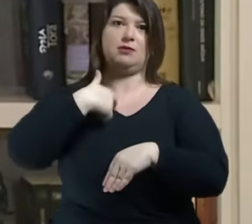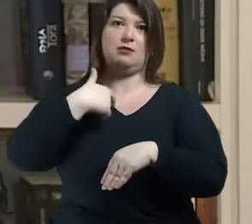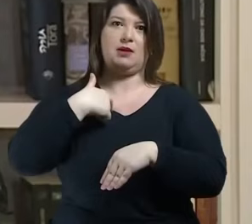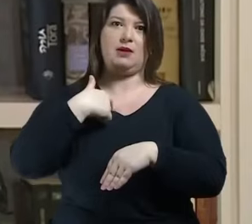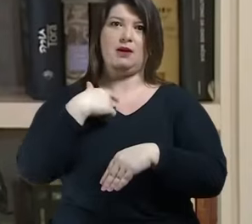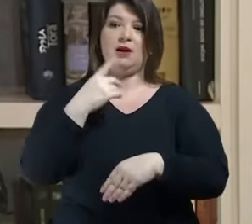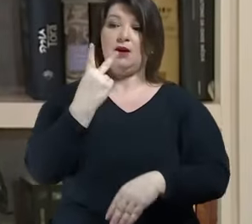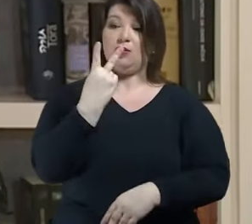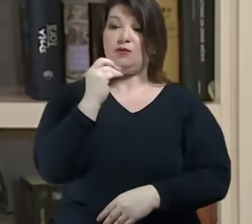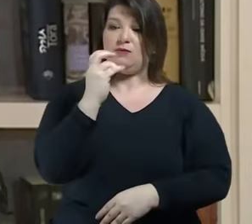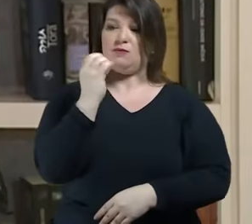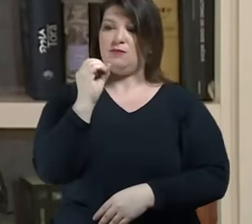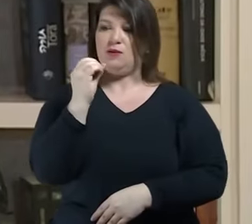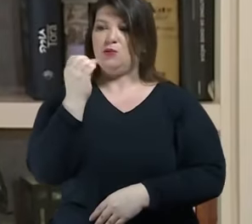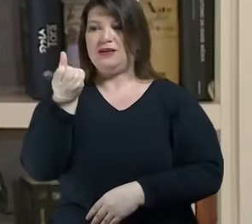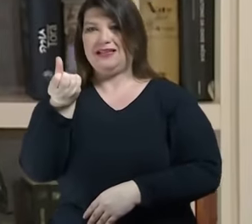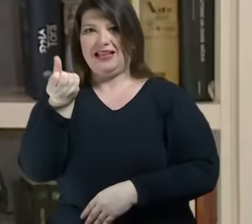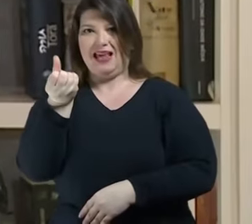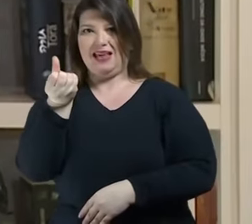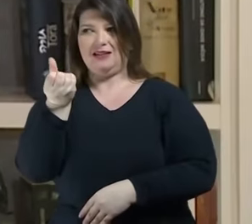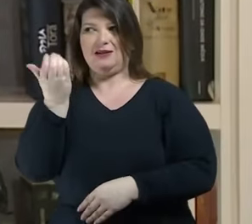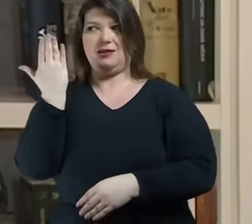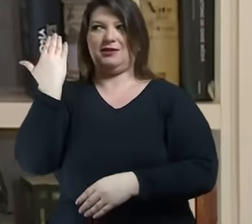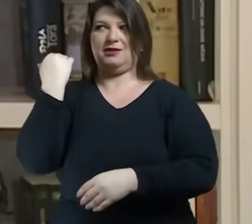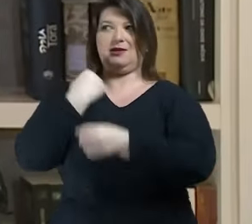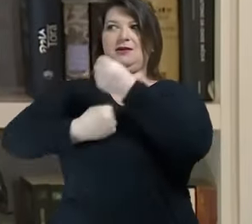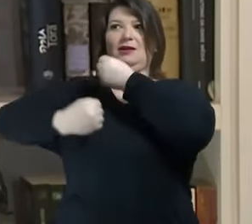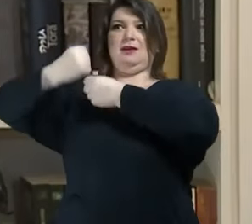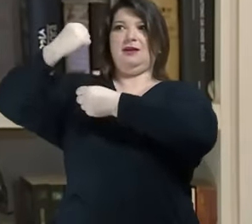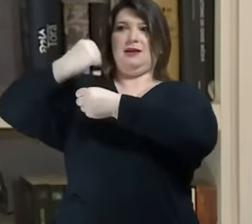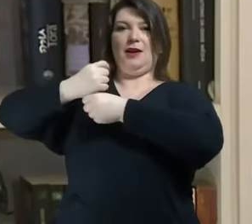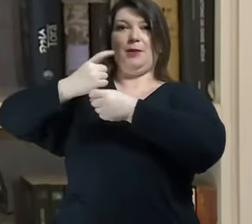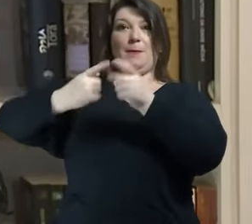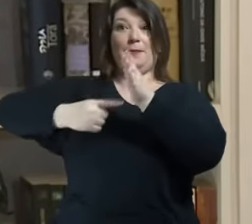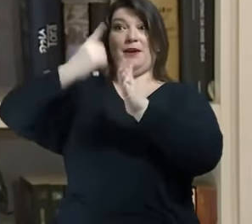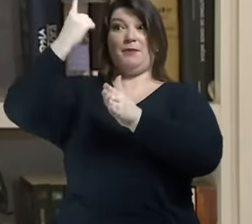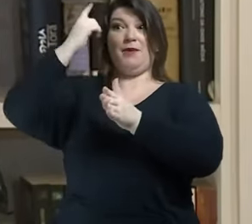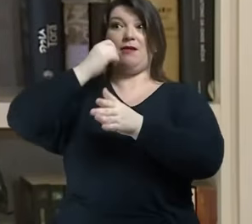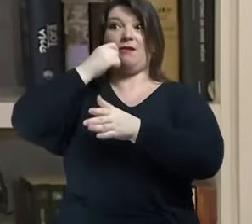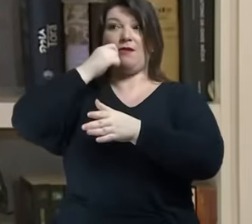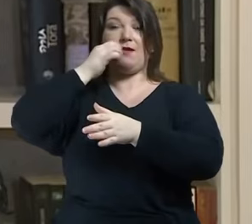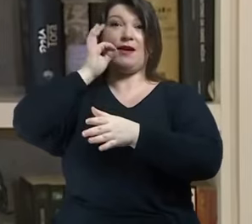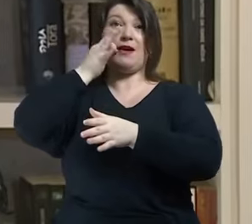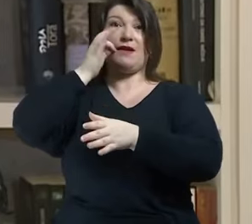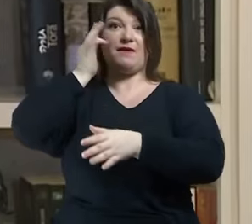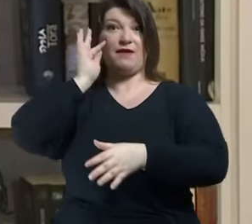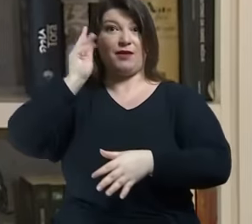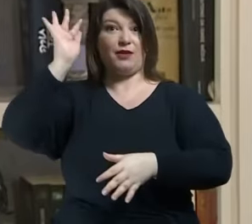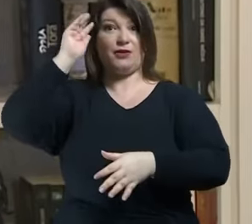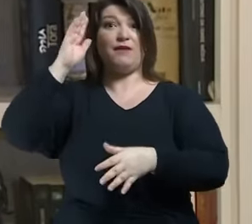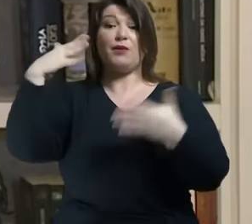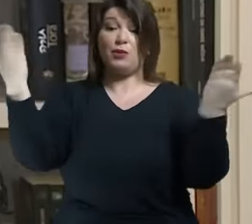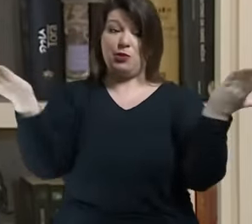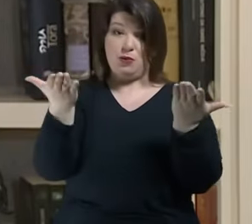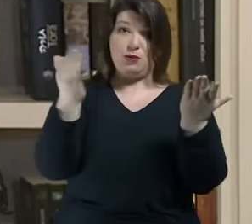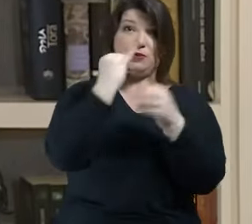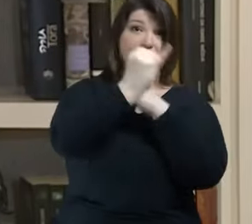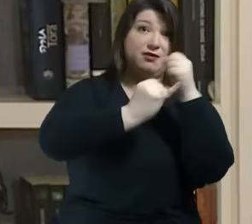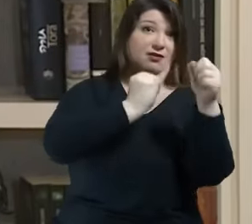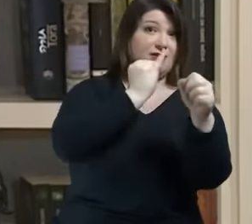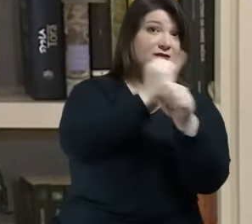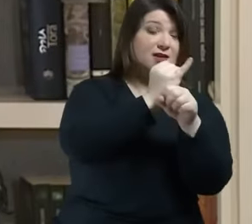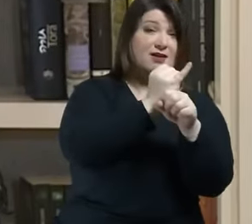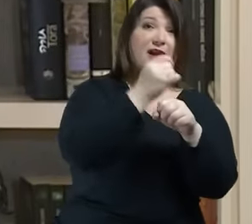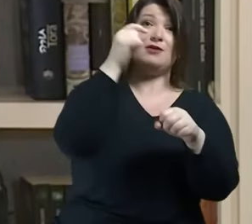quando eu fiz o primeiro café filosófico os marxistas lembram que Marx trabalhou muito o conceito de fetiche da